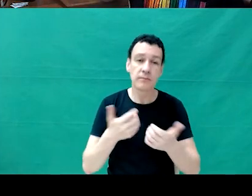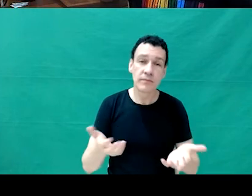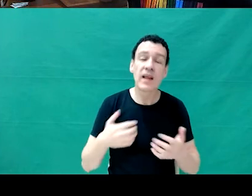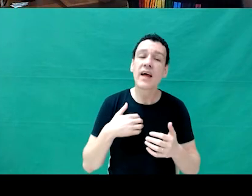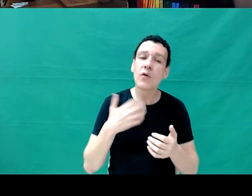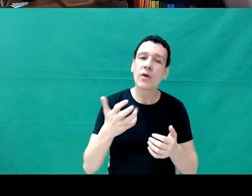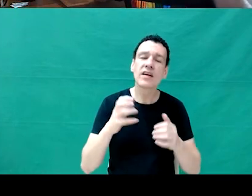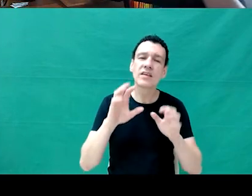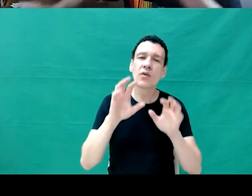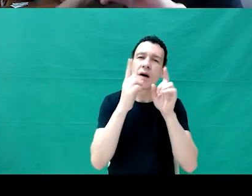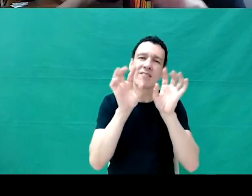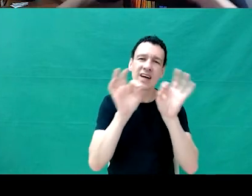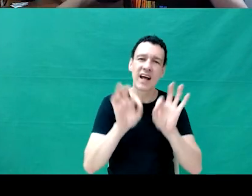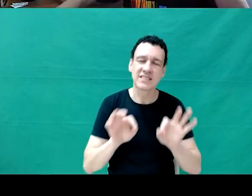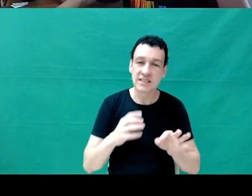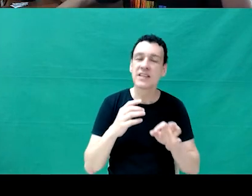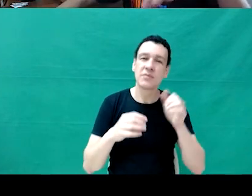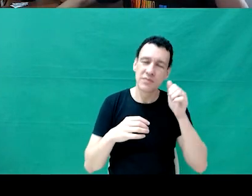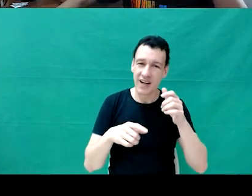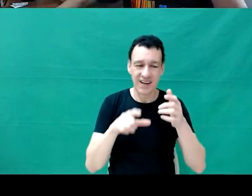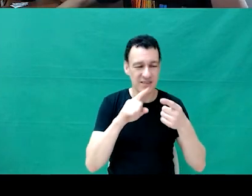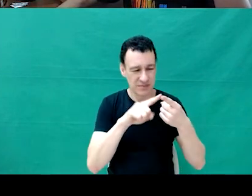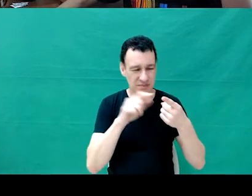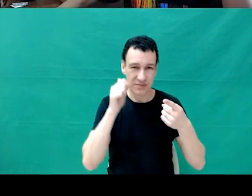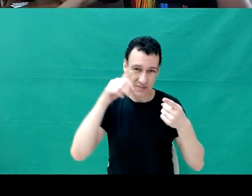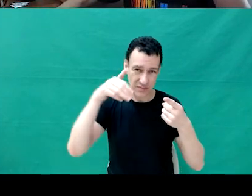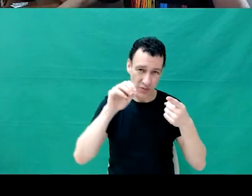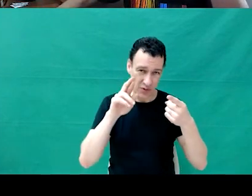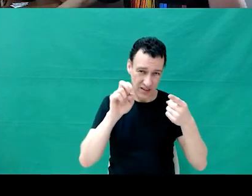morena, da morena, da...